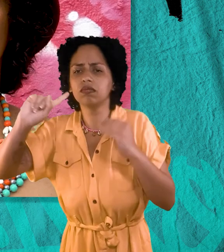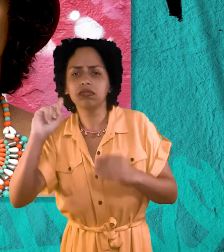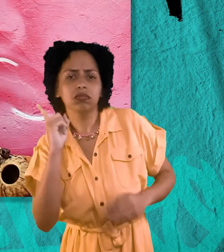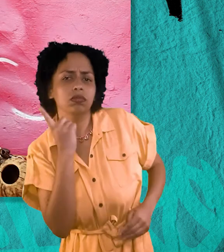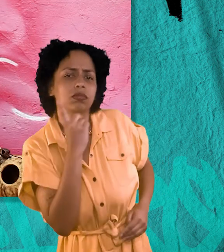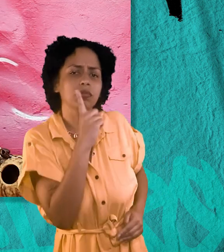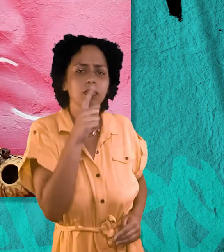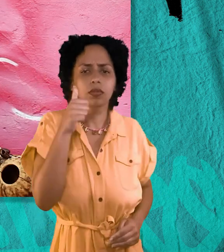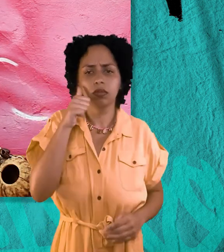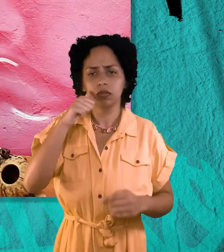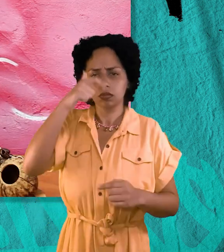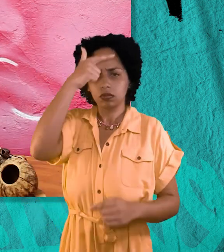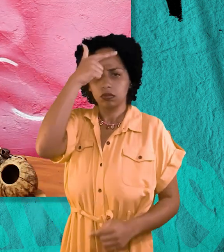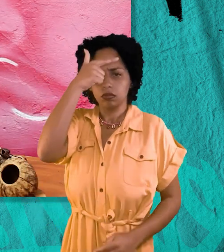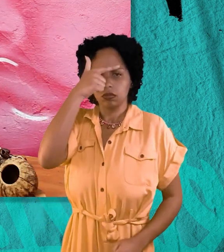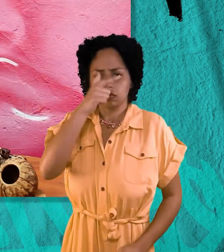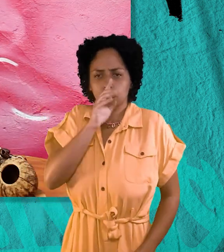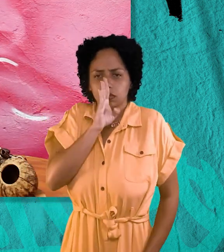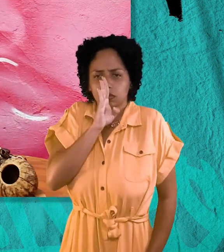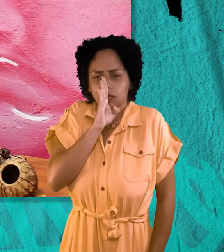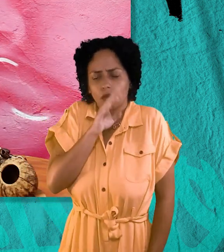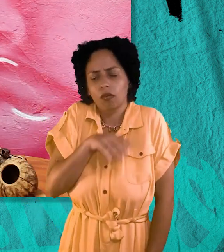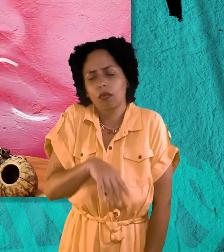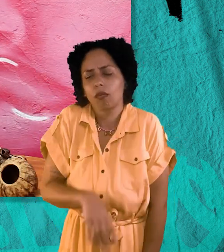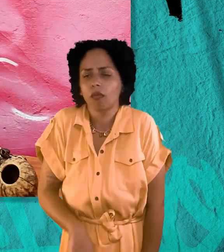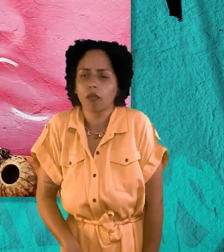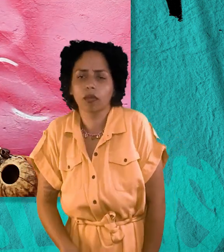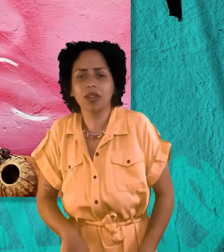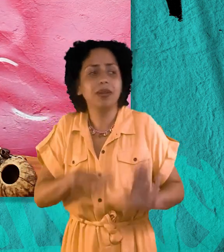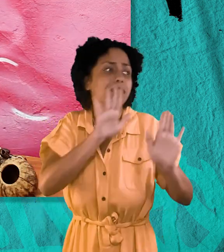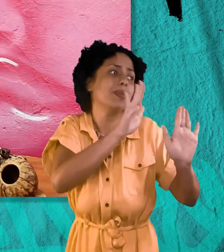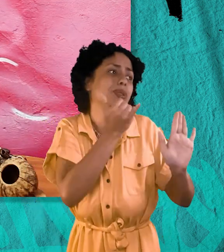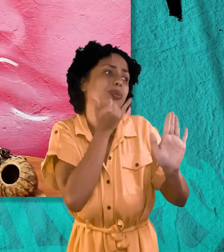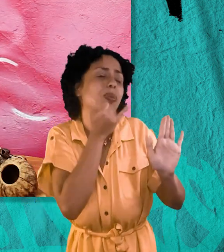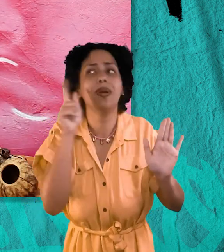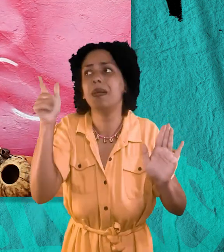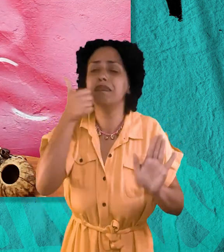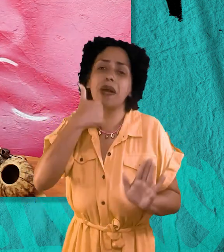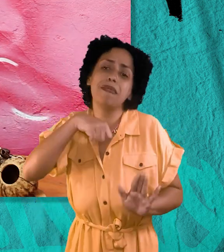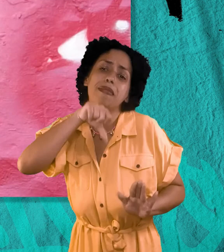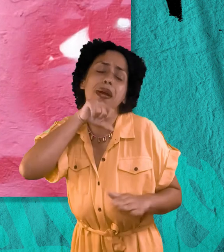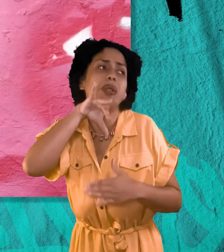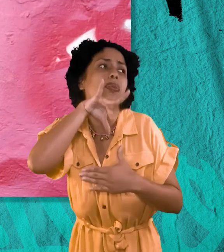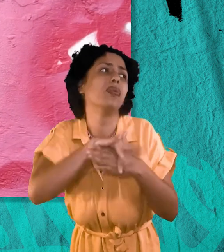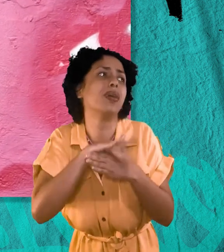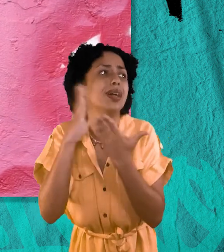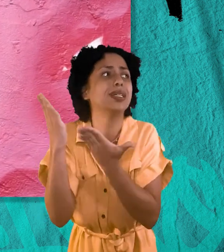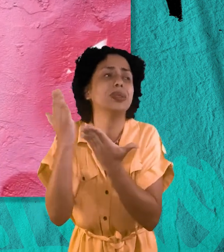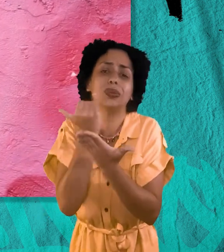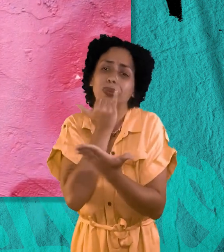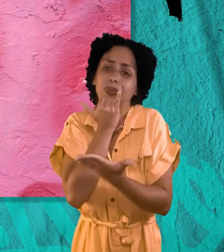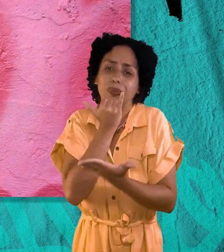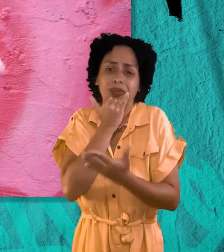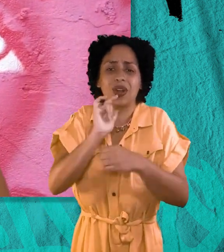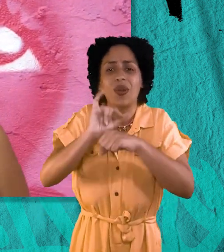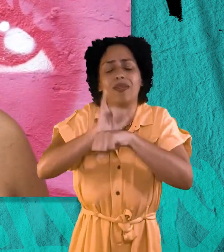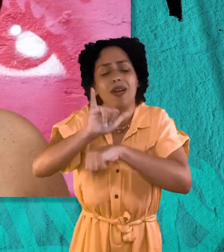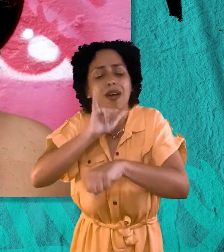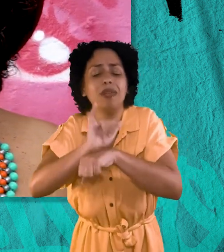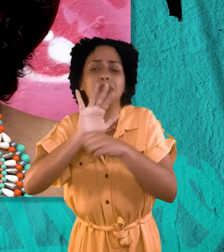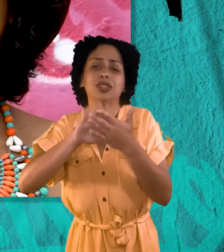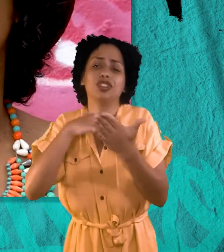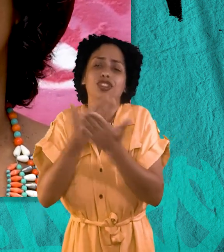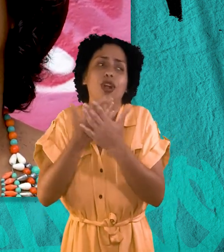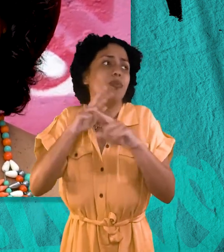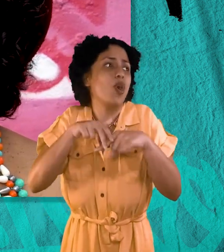Fraca. Maria explicou que aquela era sua mãe. E que ela estava muito doente. E por isso ela não estava indo nas aulas de música. Porque